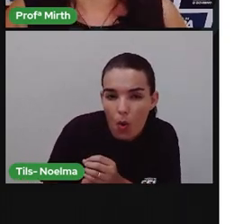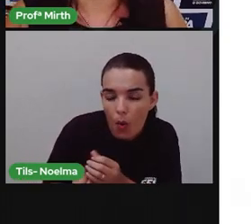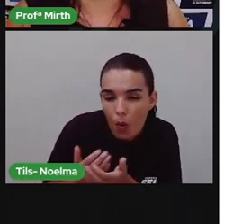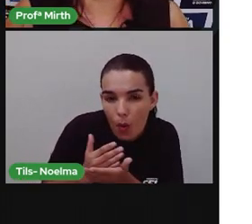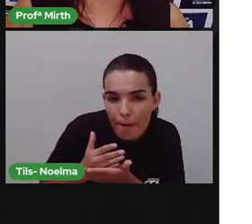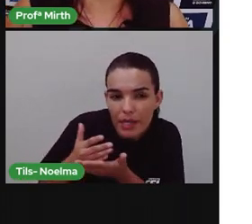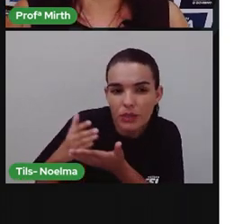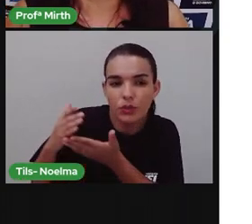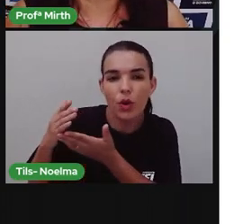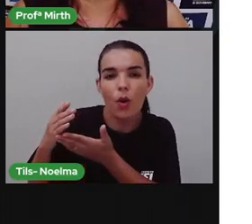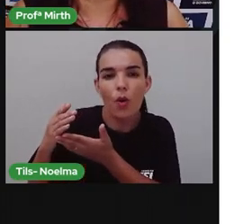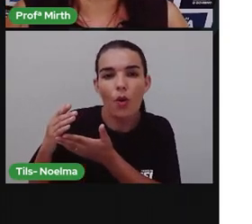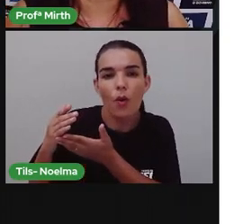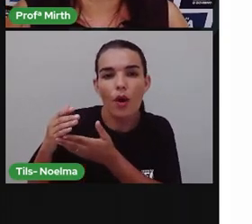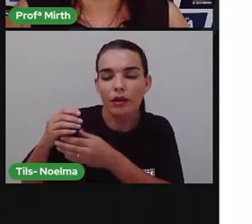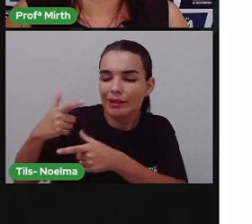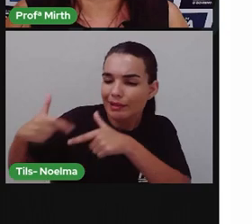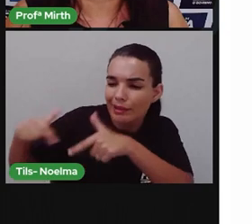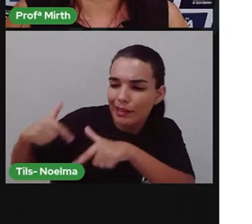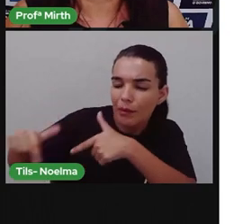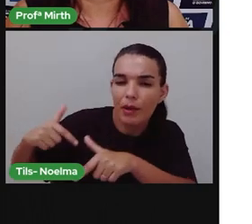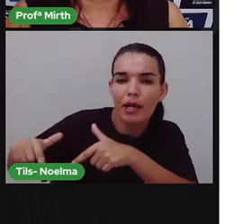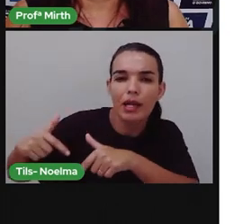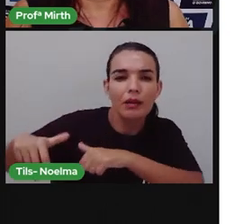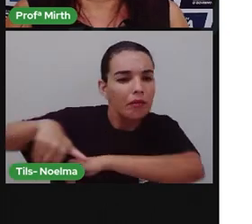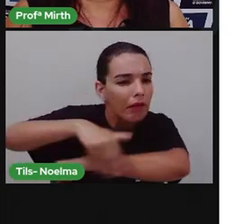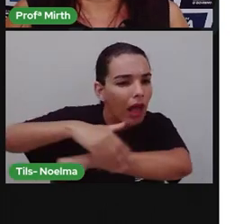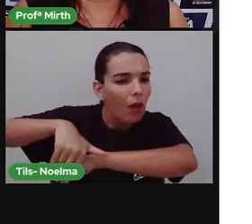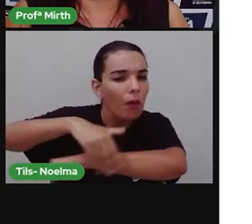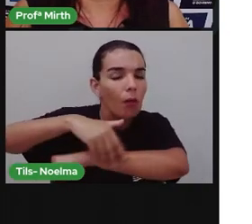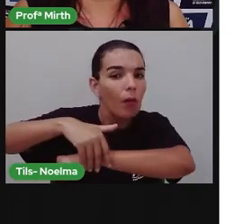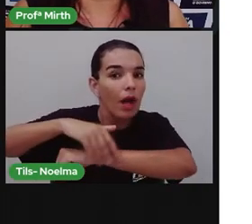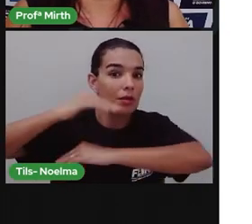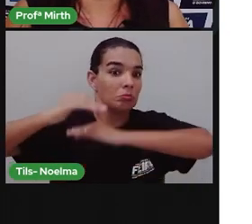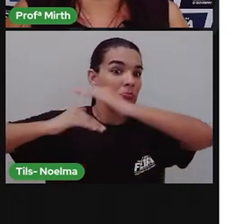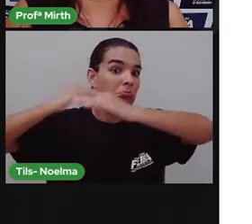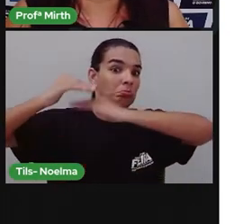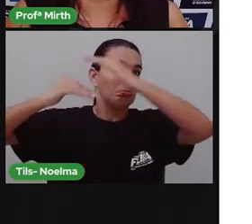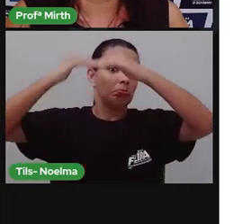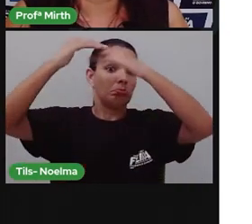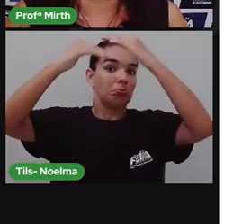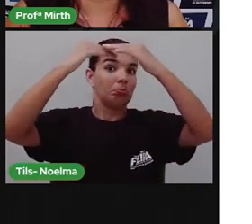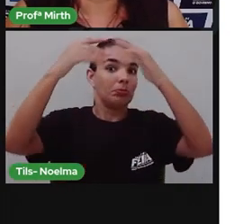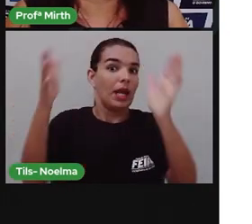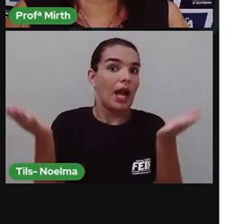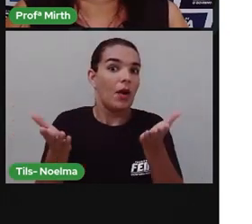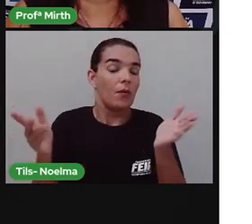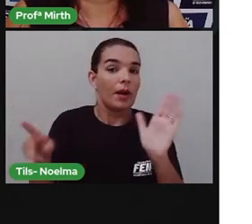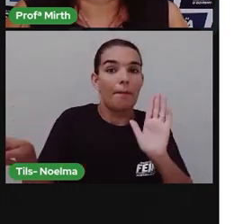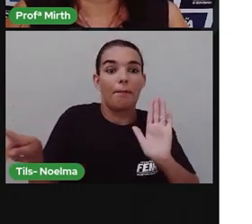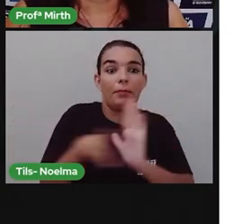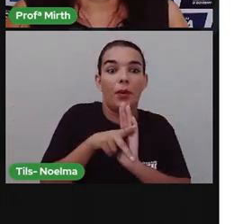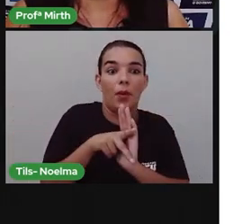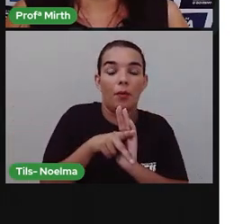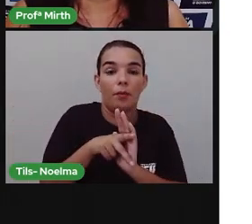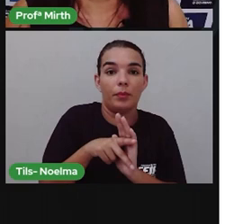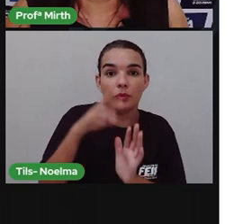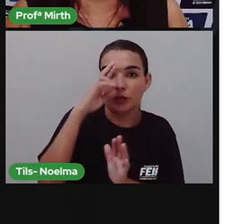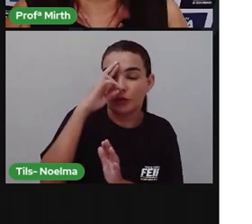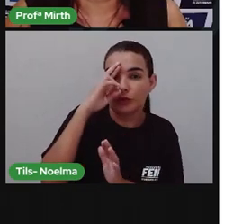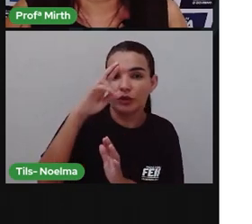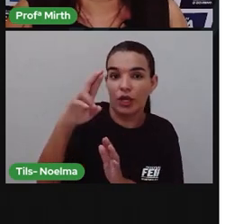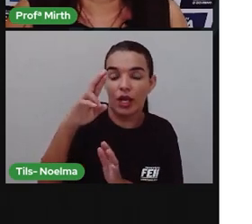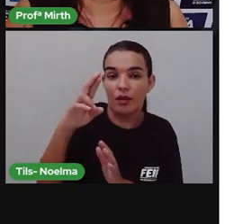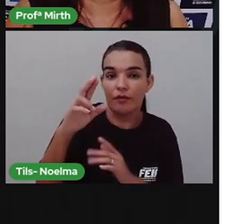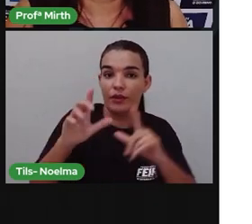ao dono de uma emissora de televisão, é questão de superação, né? De dedicação. dedicação. Então, a